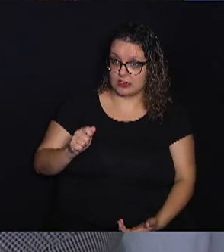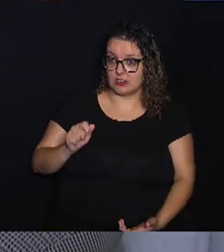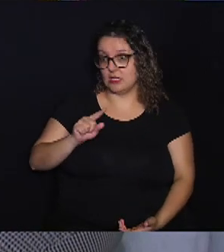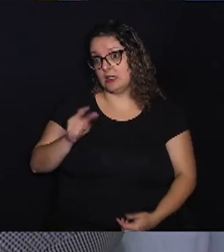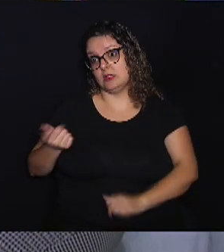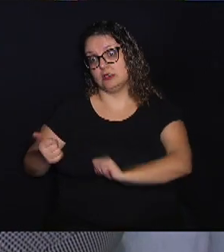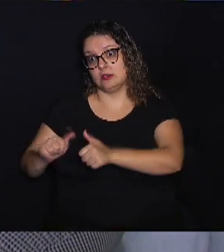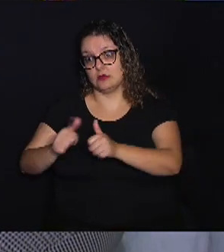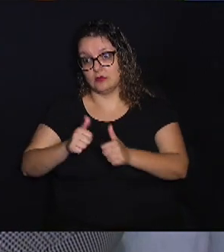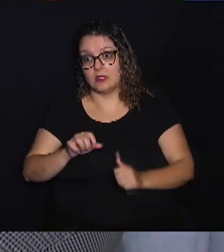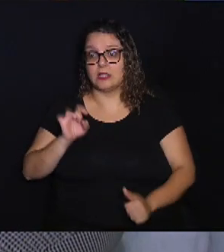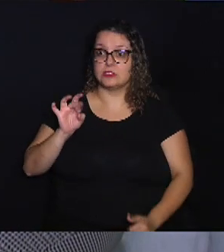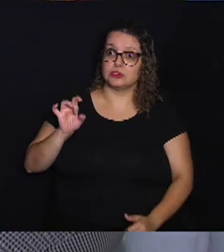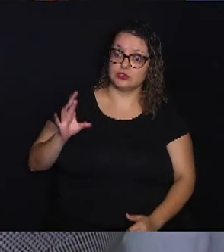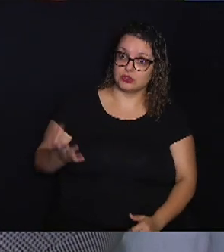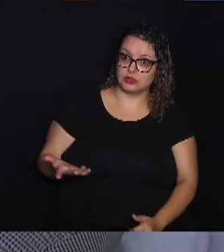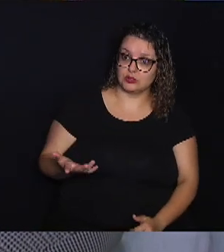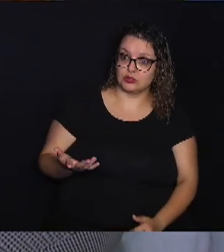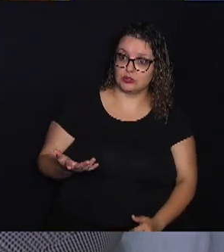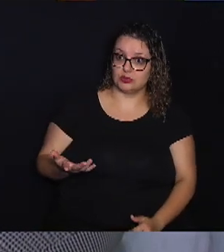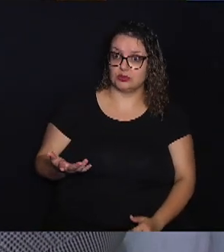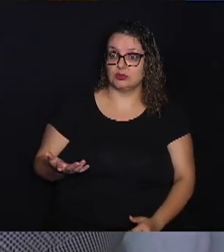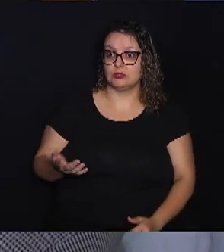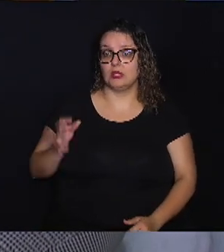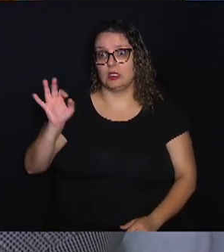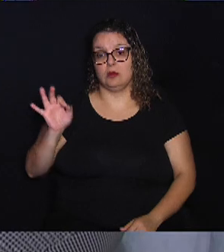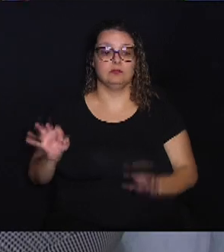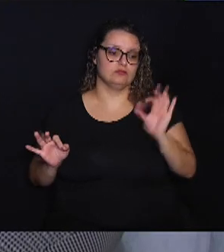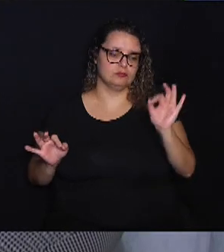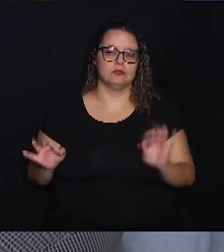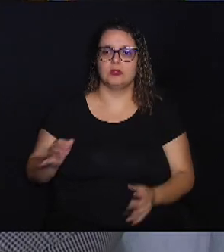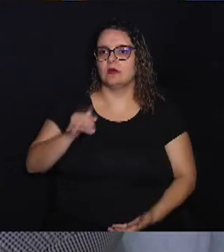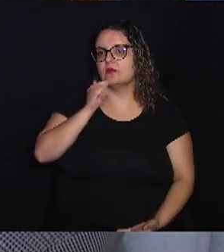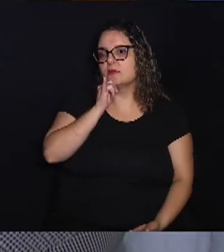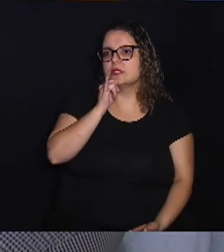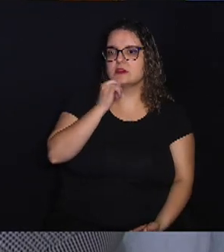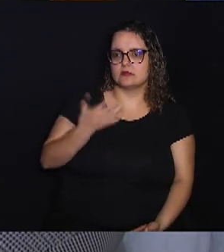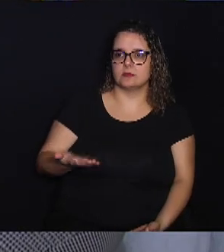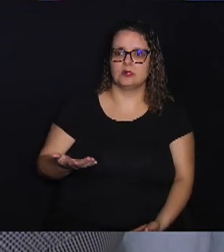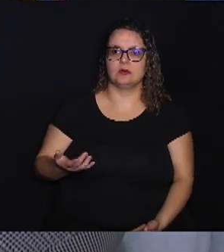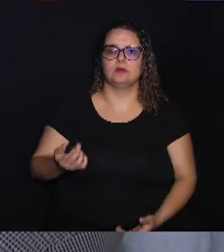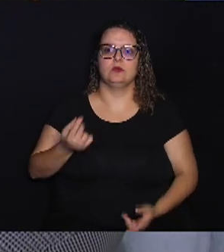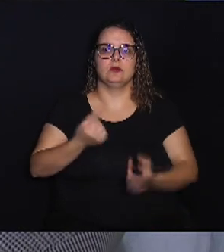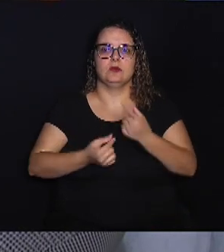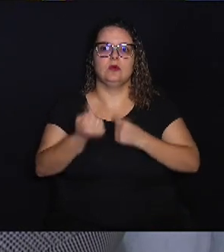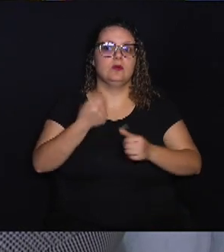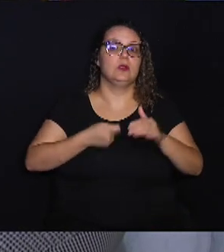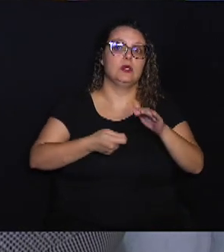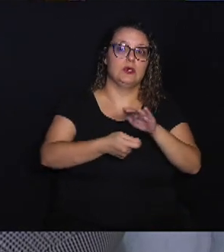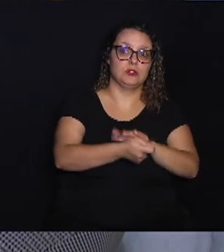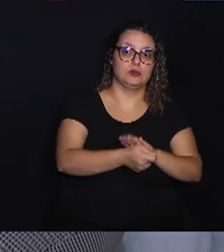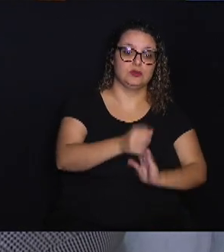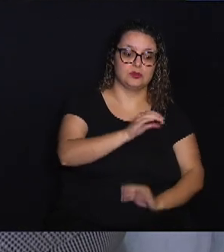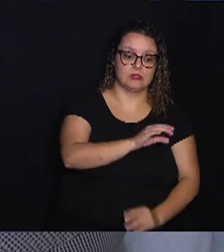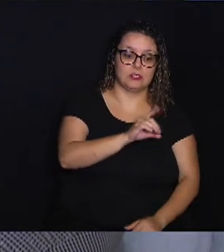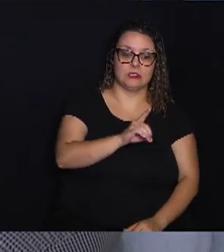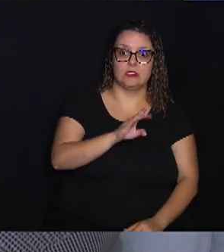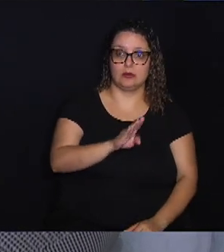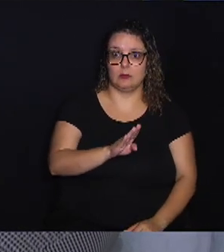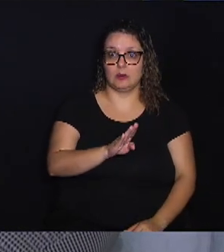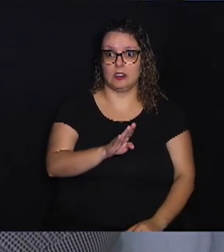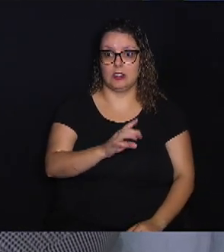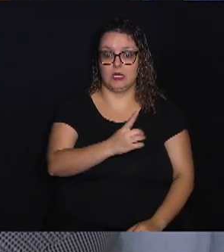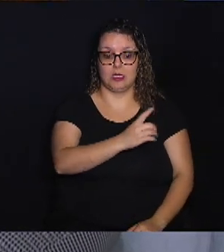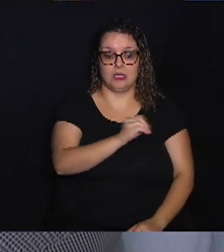avaliar só as porcentagens. Então, vamos dizer aqui, você investe num CDB a 100